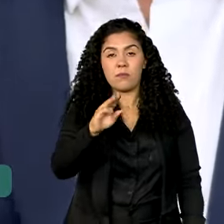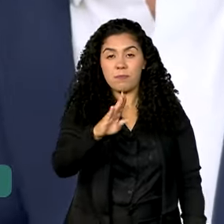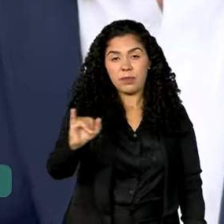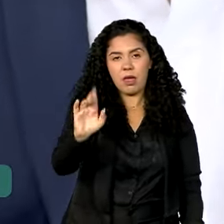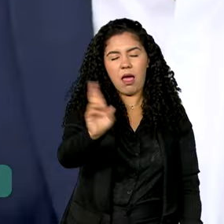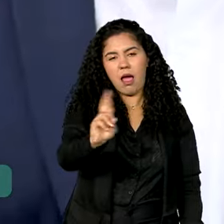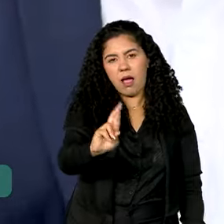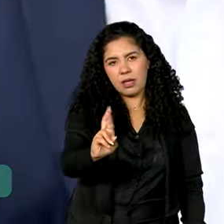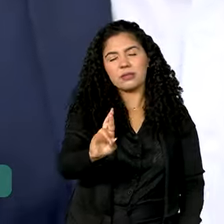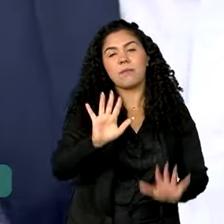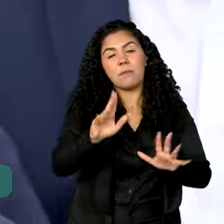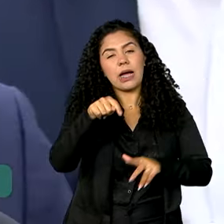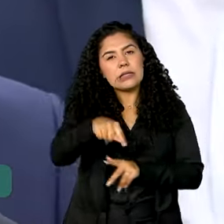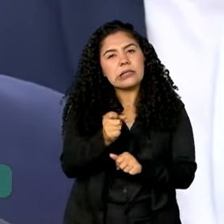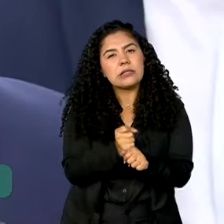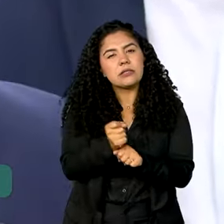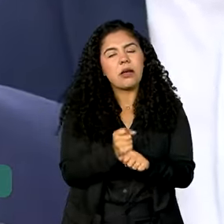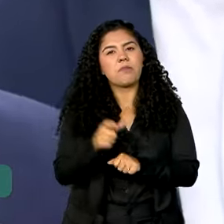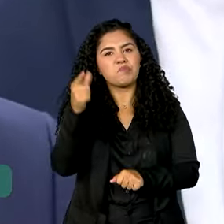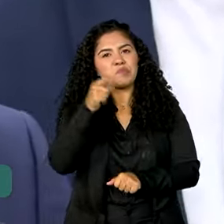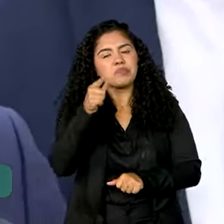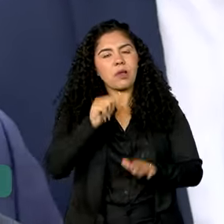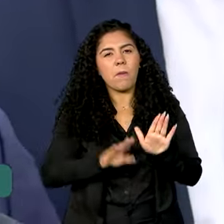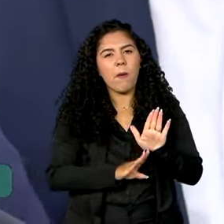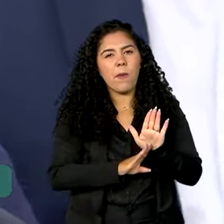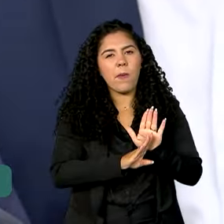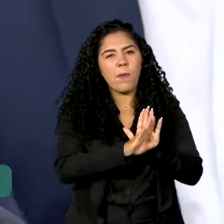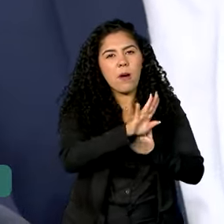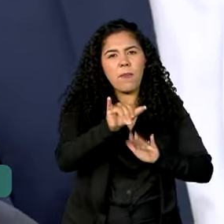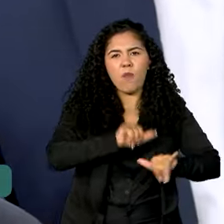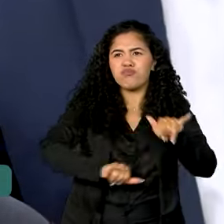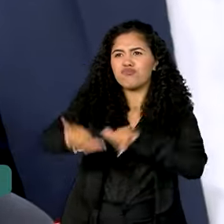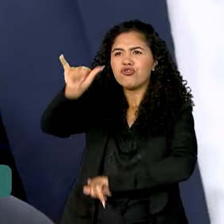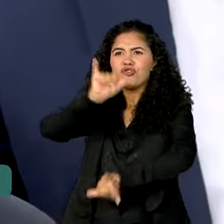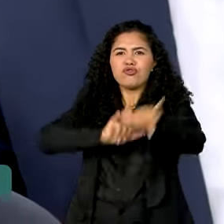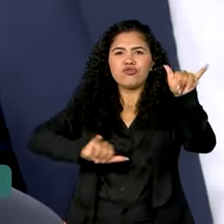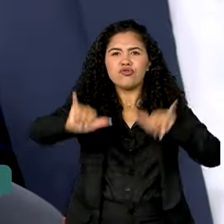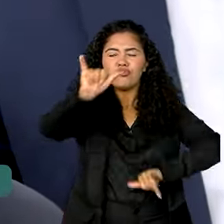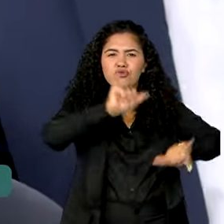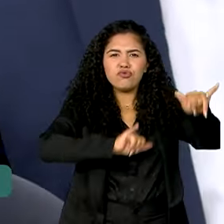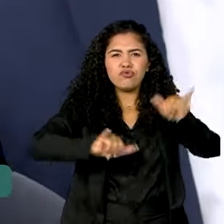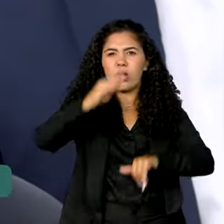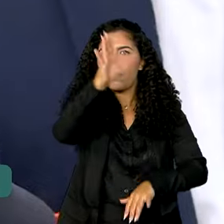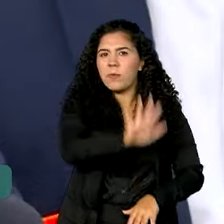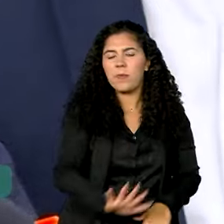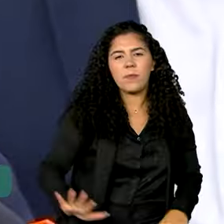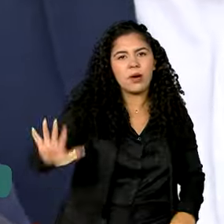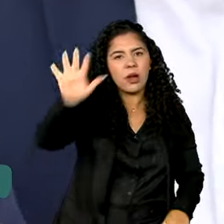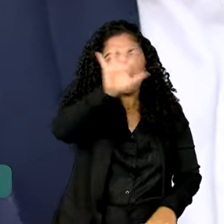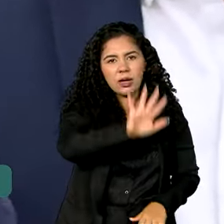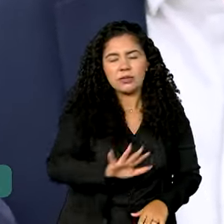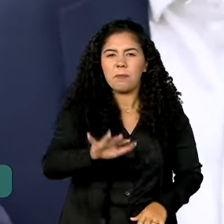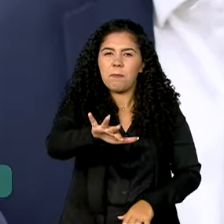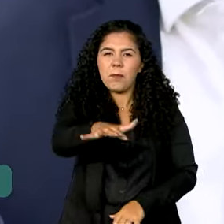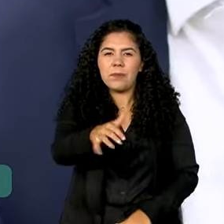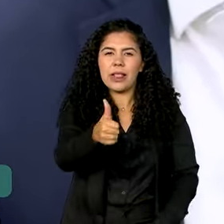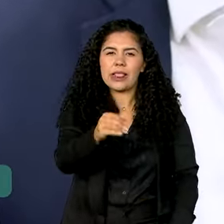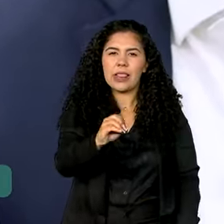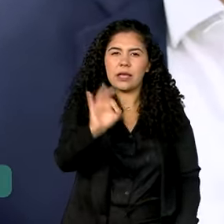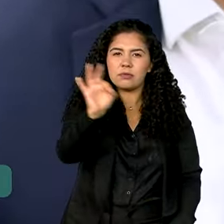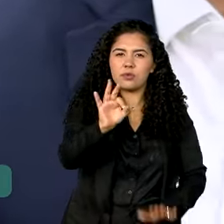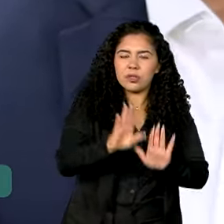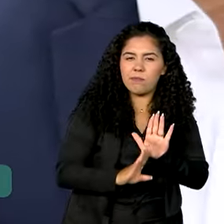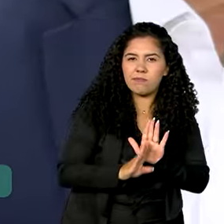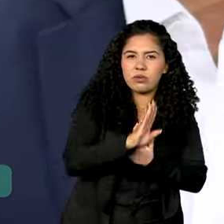Esse ano, ter um crescimento na aviação brasileira de voos nacionais em torno de 10%.